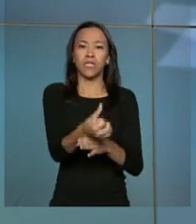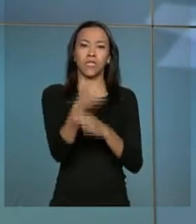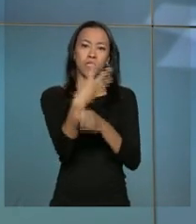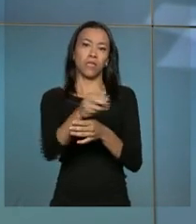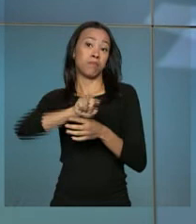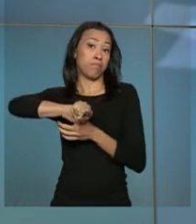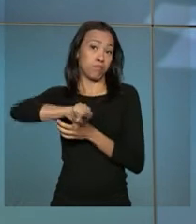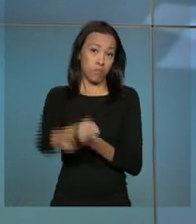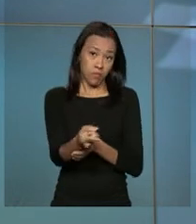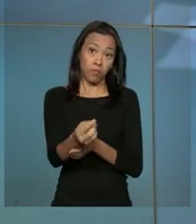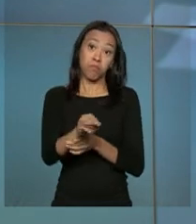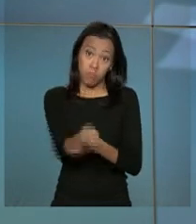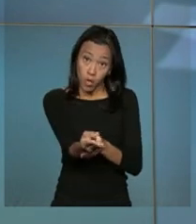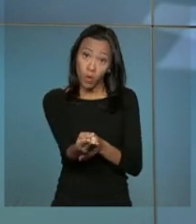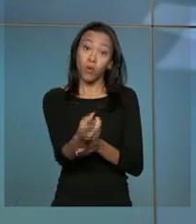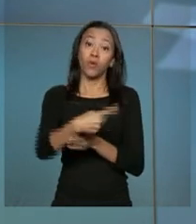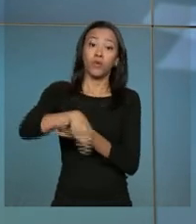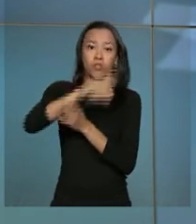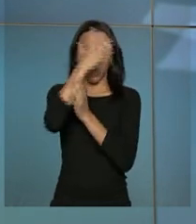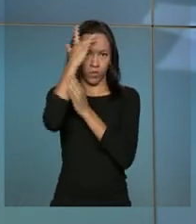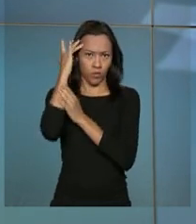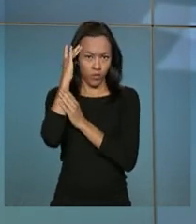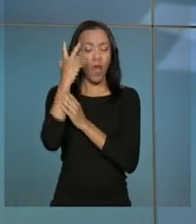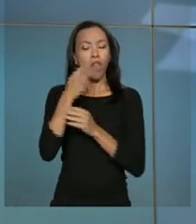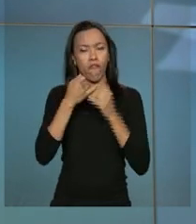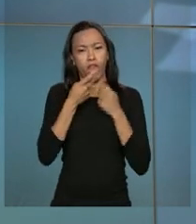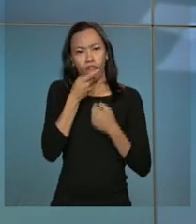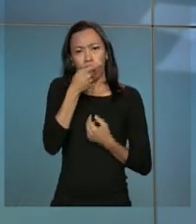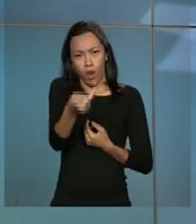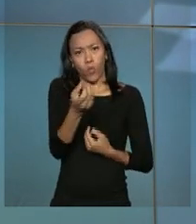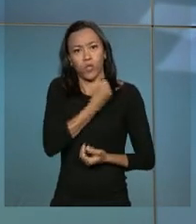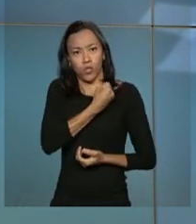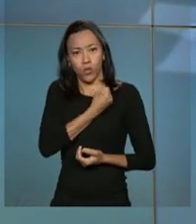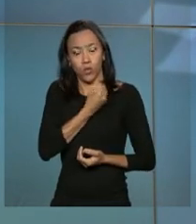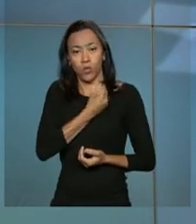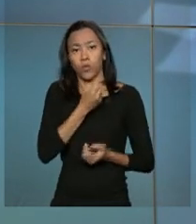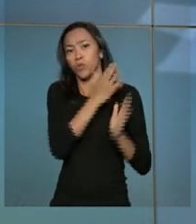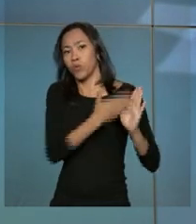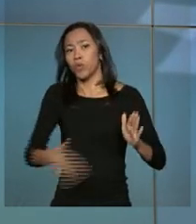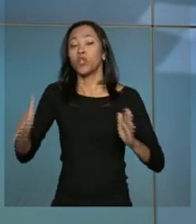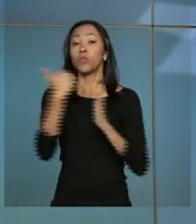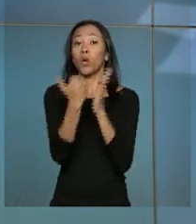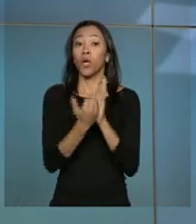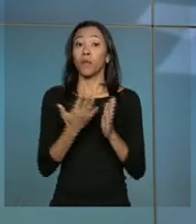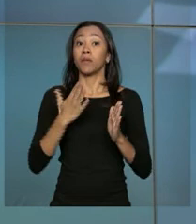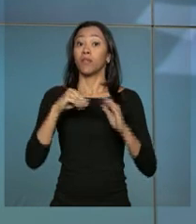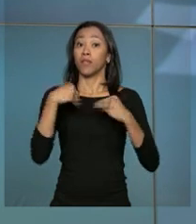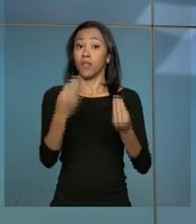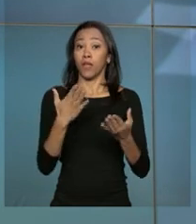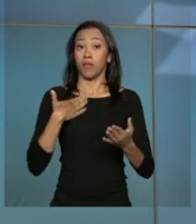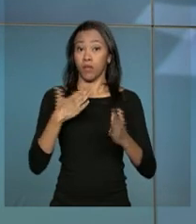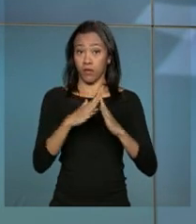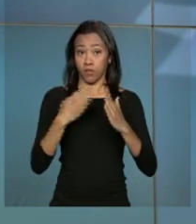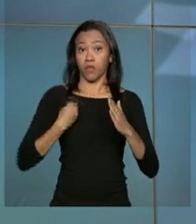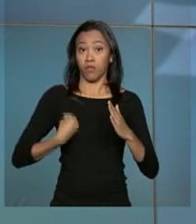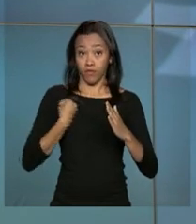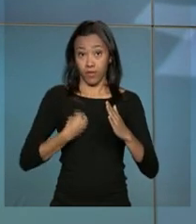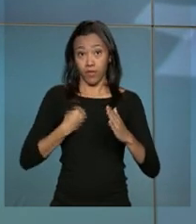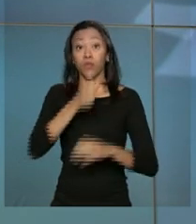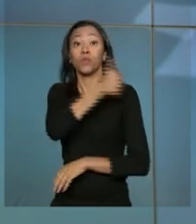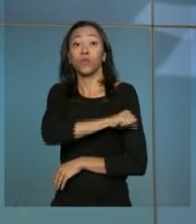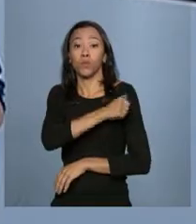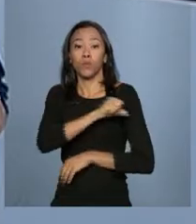de pessoas. Ela apresentou esse número durante a entrega de moradias do Minha Casa Minha Vida, em Maricá, no estado do Rio de Janeiro.